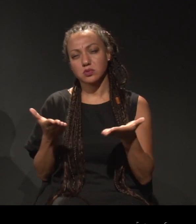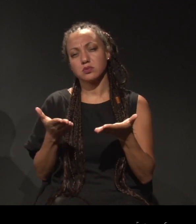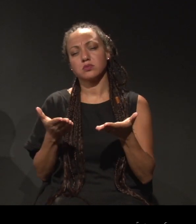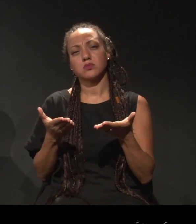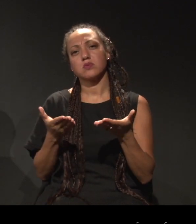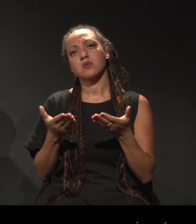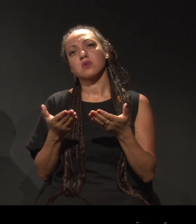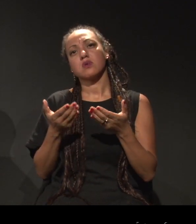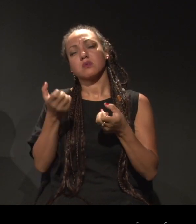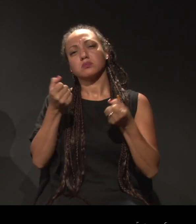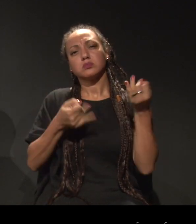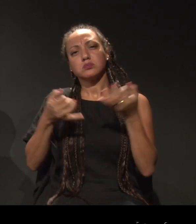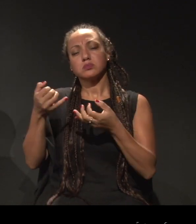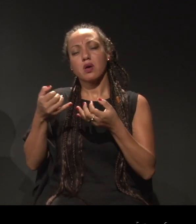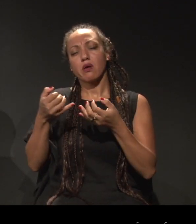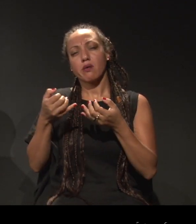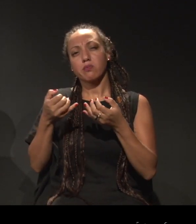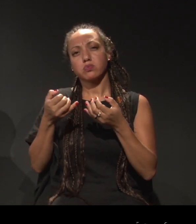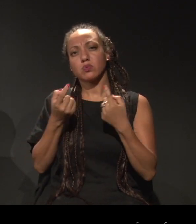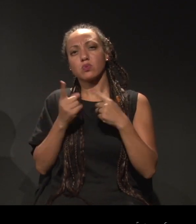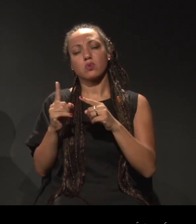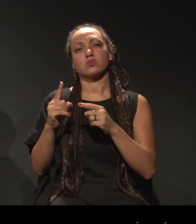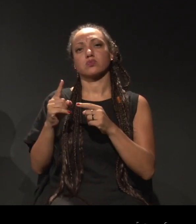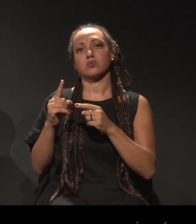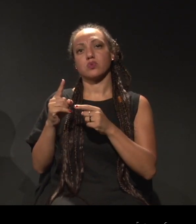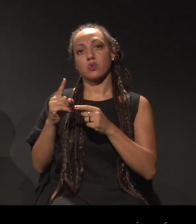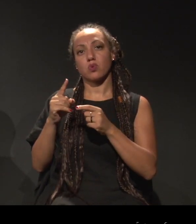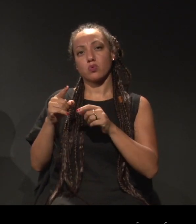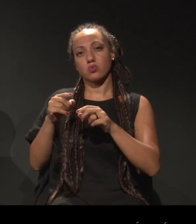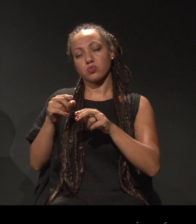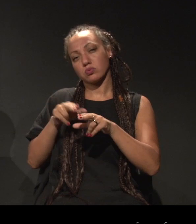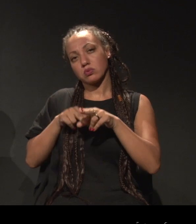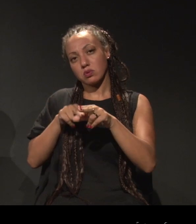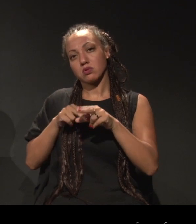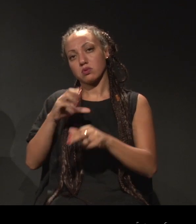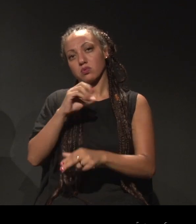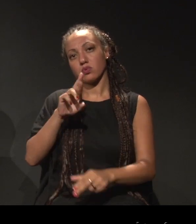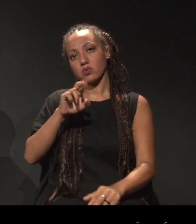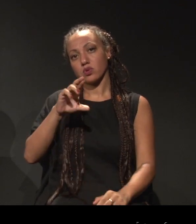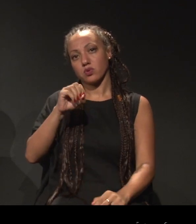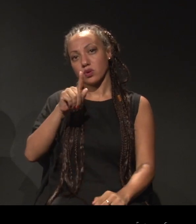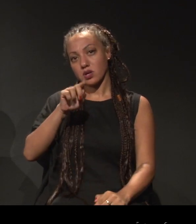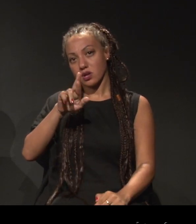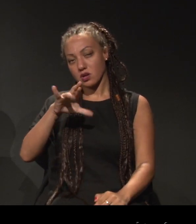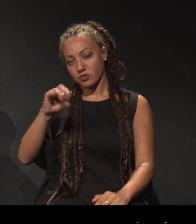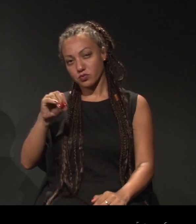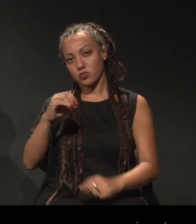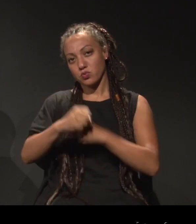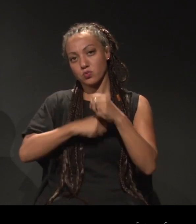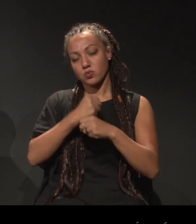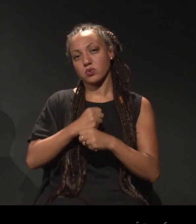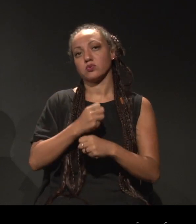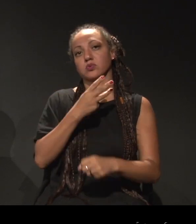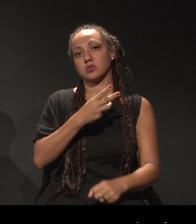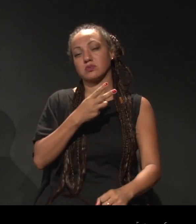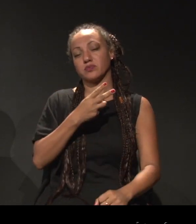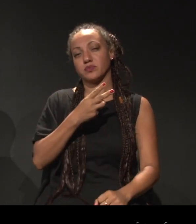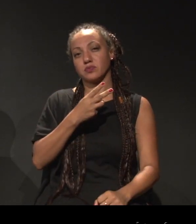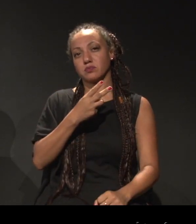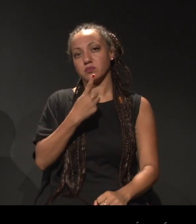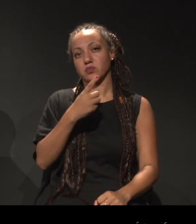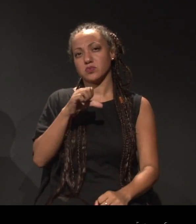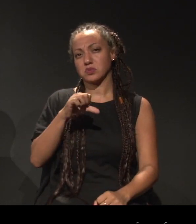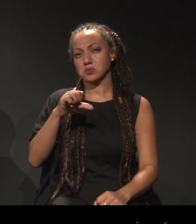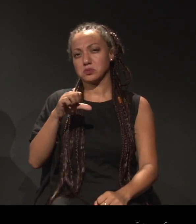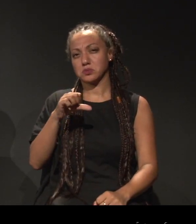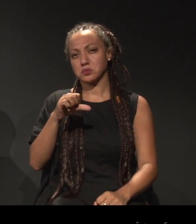questionando o ato performático realizado pelo terreiro coreográfico em 31 de outubro de 2016 no Centro de Referência da